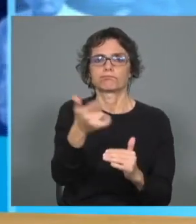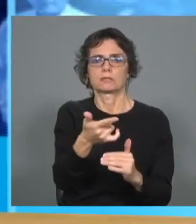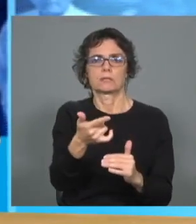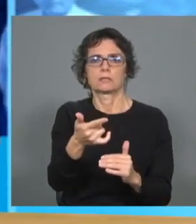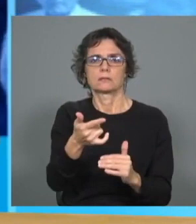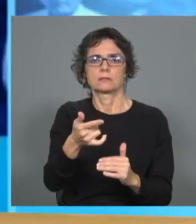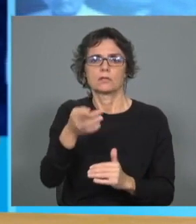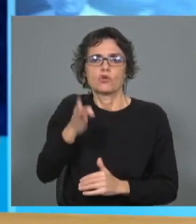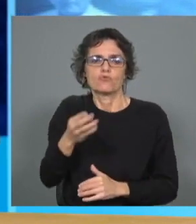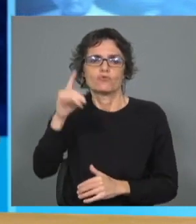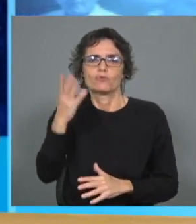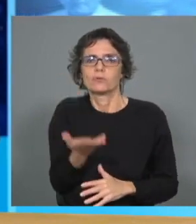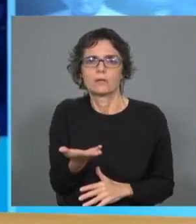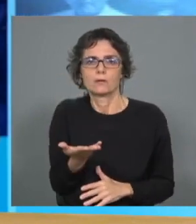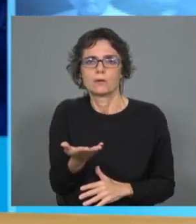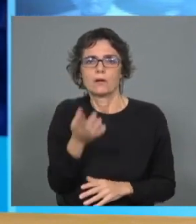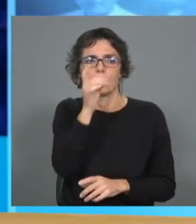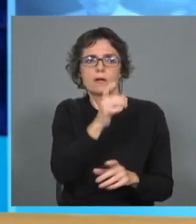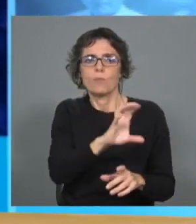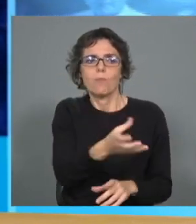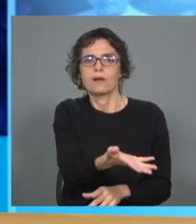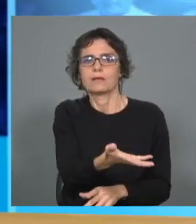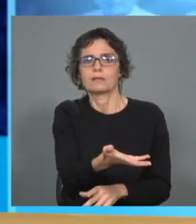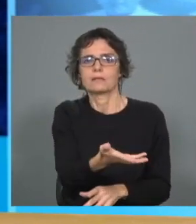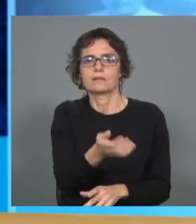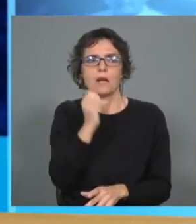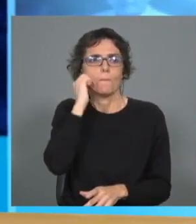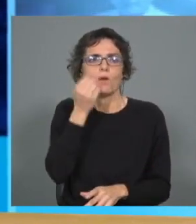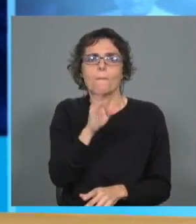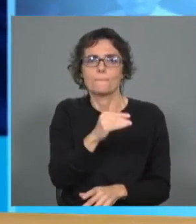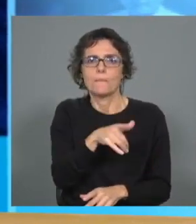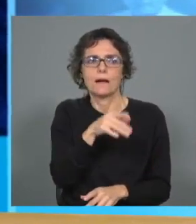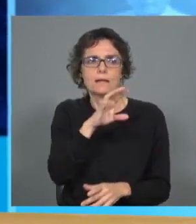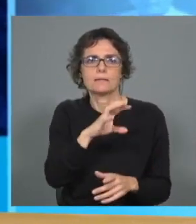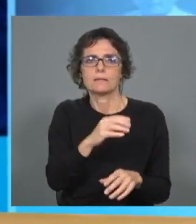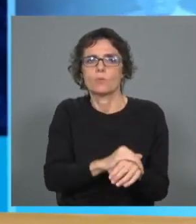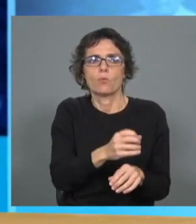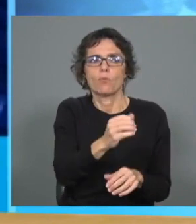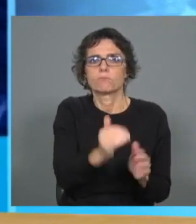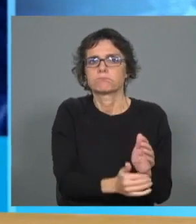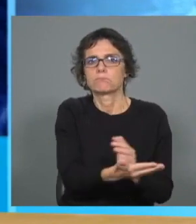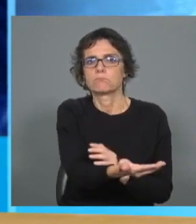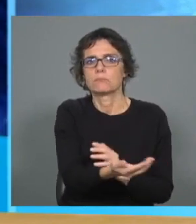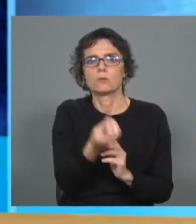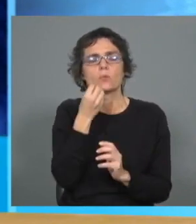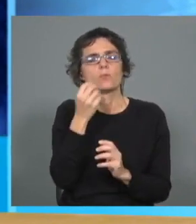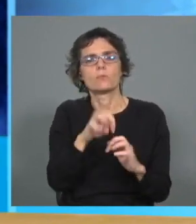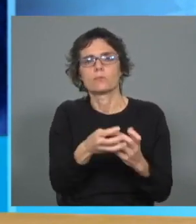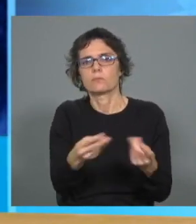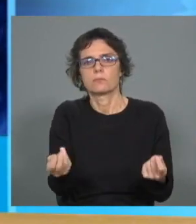aqueles que quase nada contribuem sejam aqueles que estão a sofrer, e como é que se vai ultrapassar este problema.